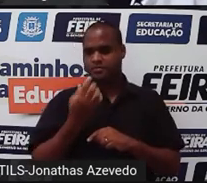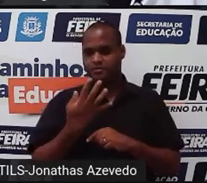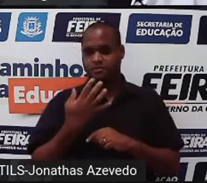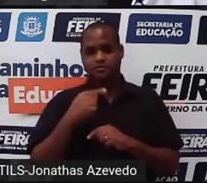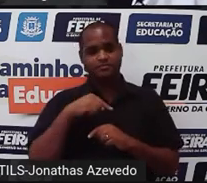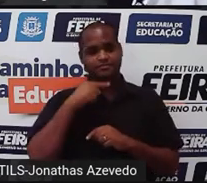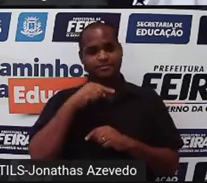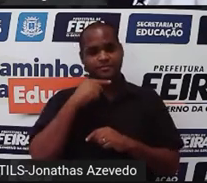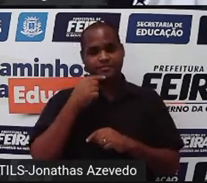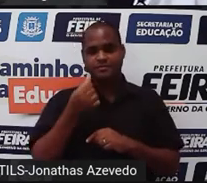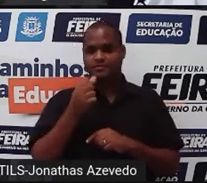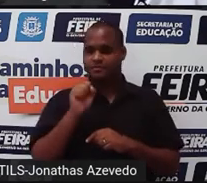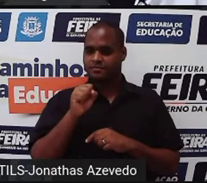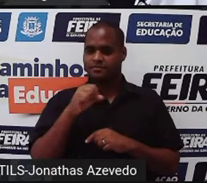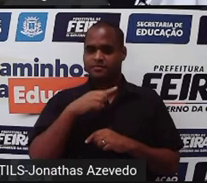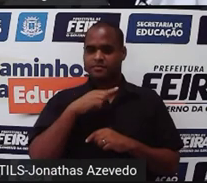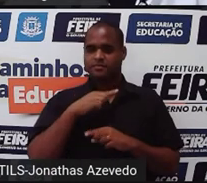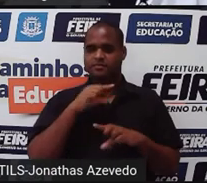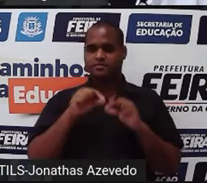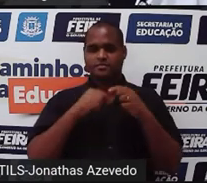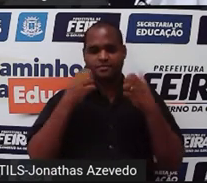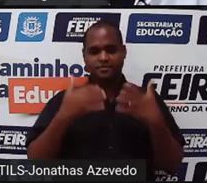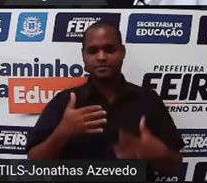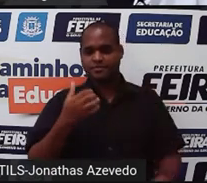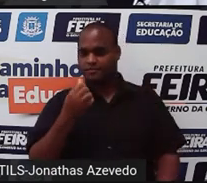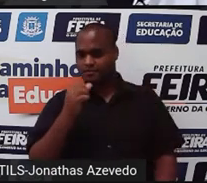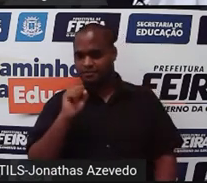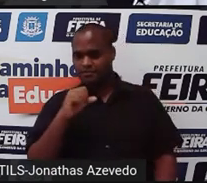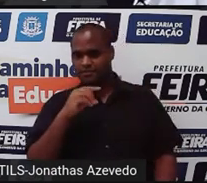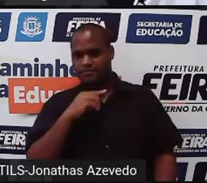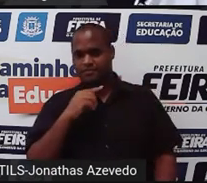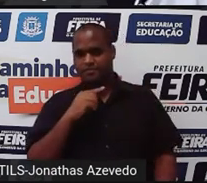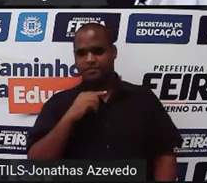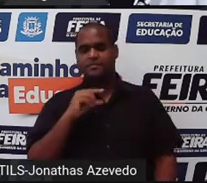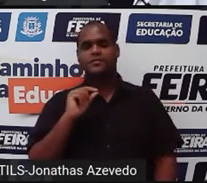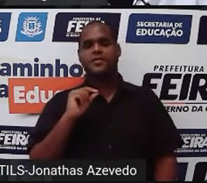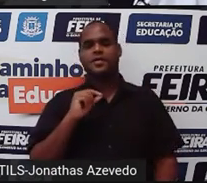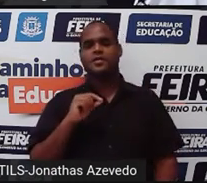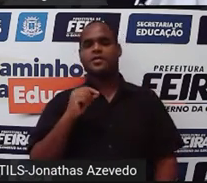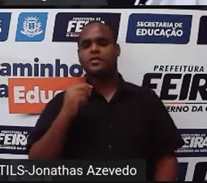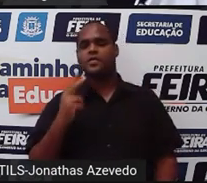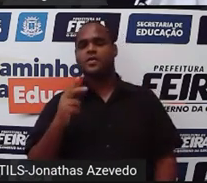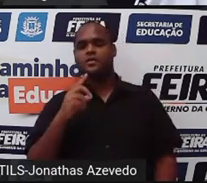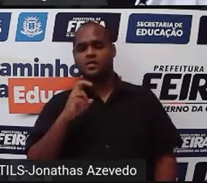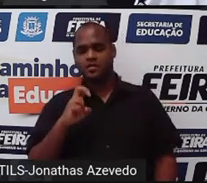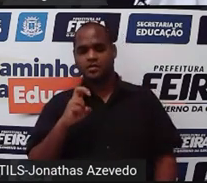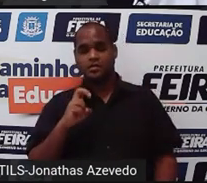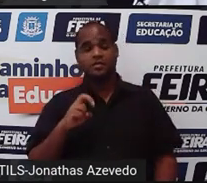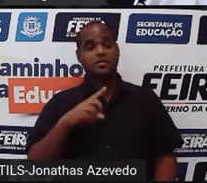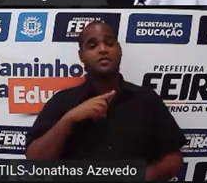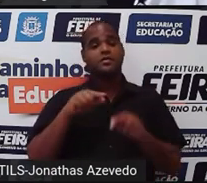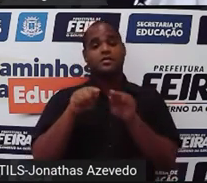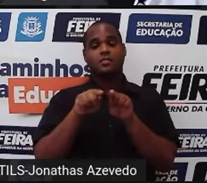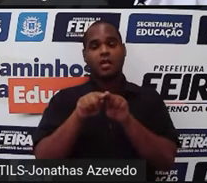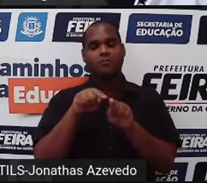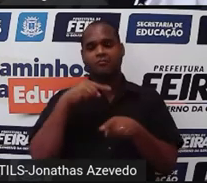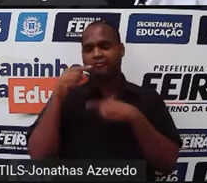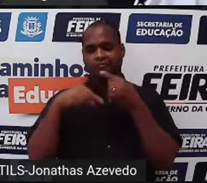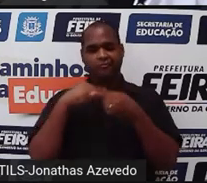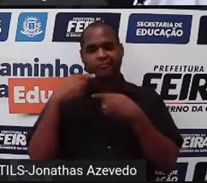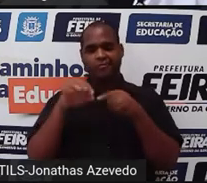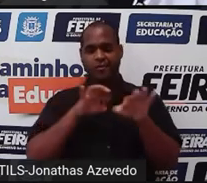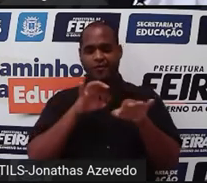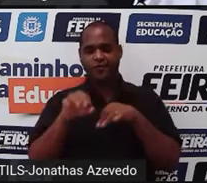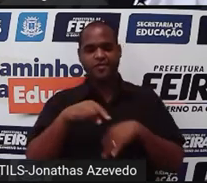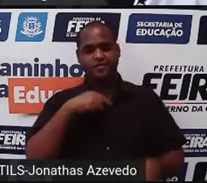então essa alternativa de 3 de 2 e 5 também não funciona não resolve